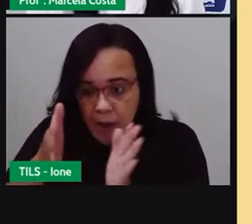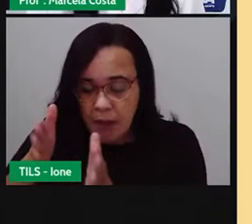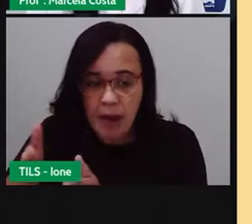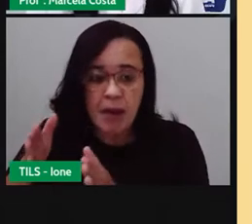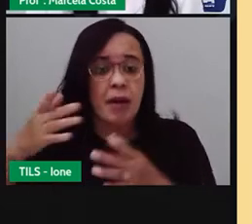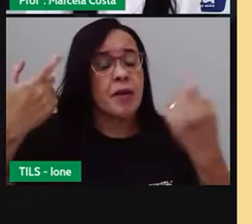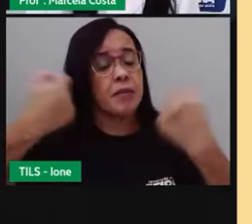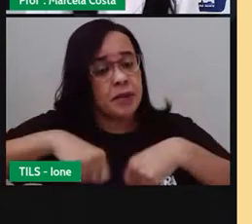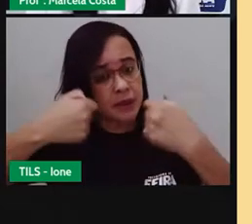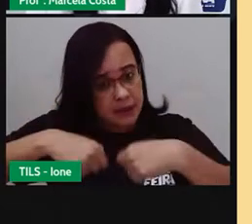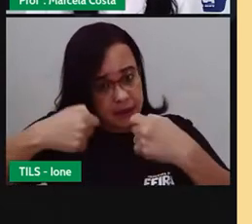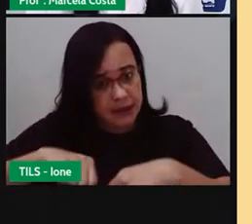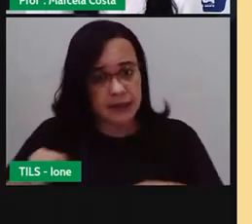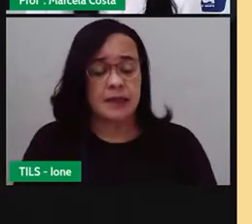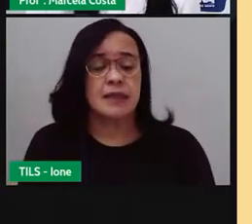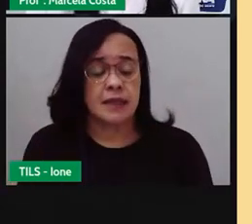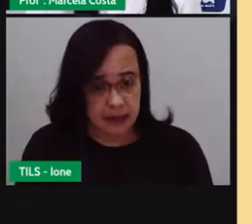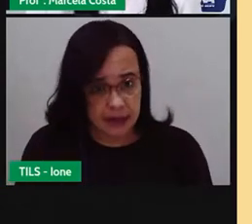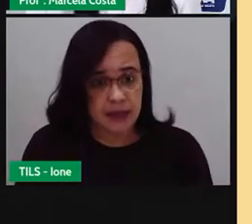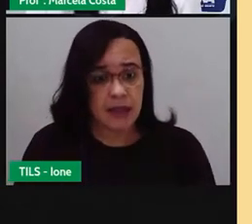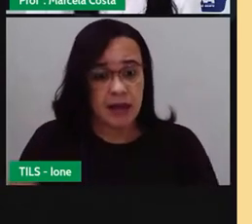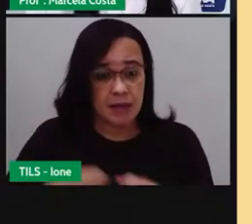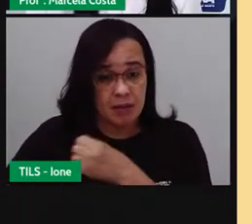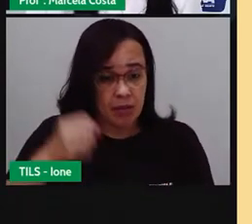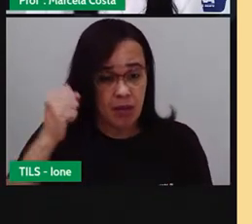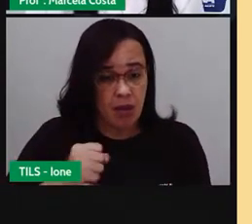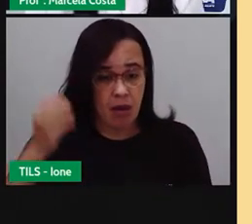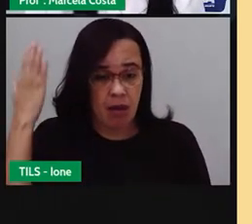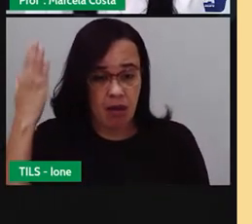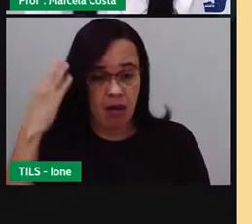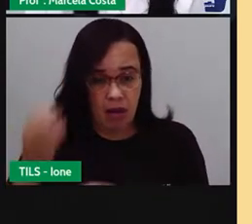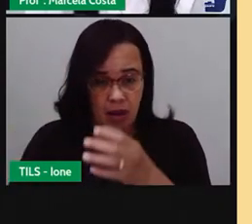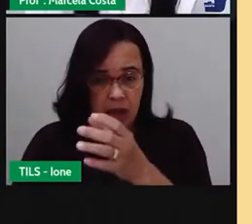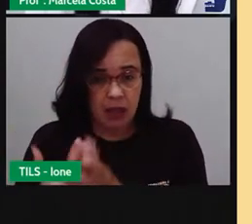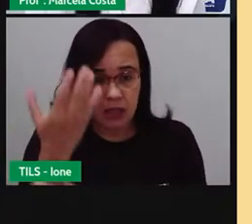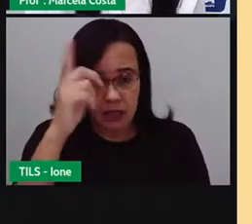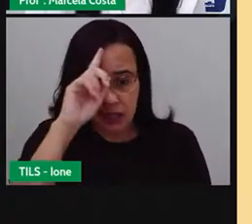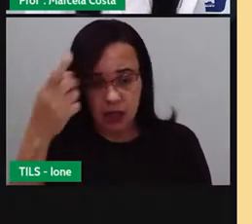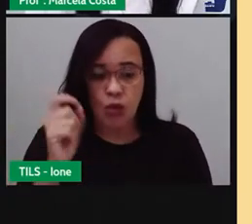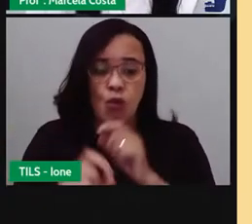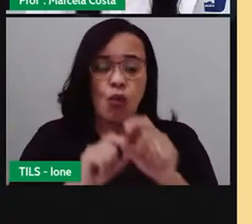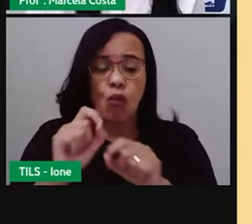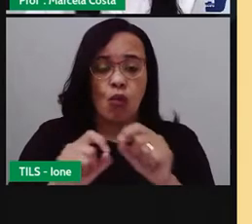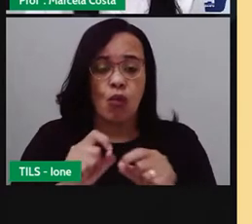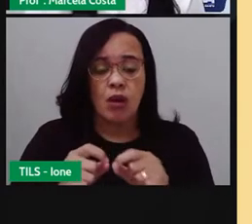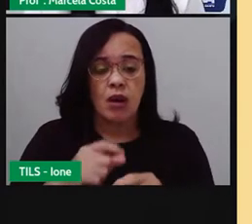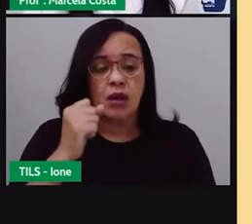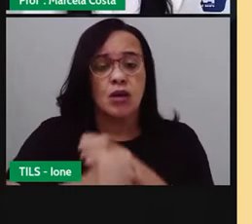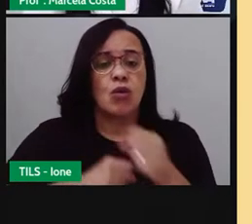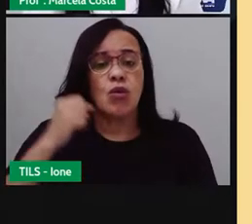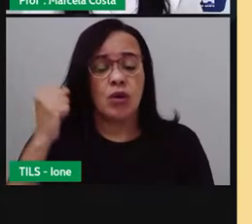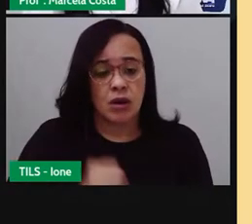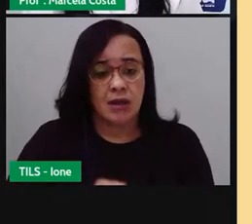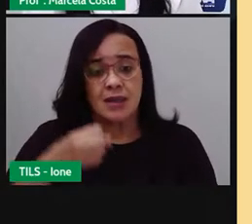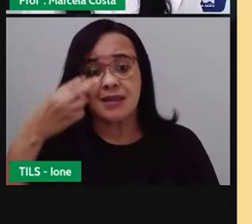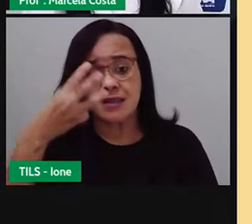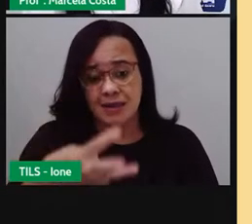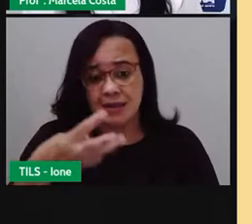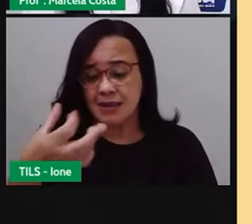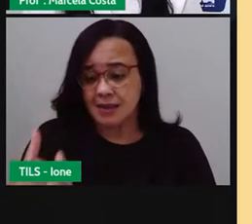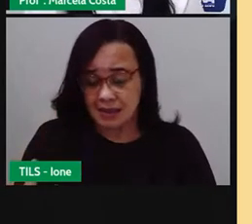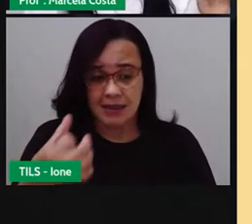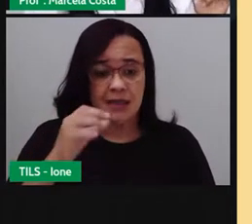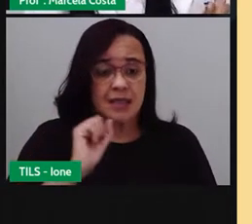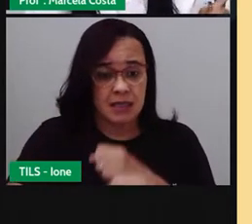Construído há 36 anos, 1975 a 1906.